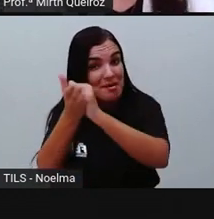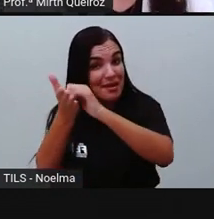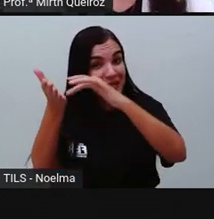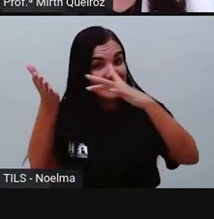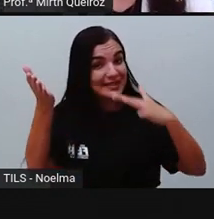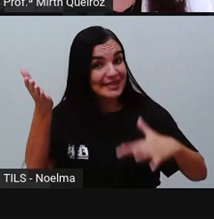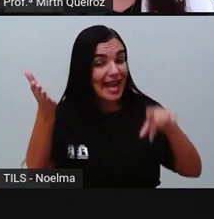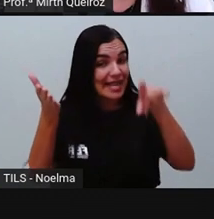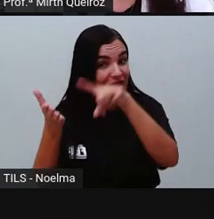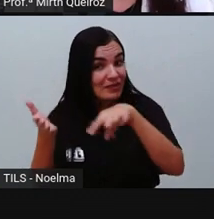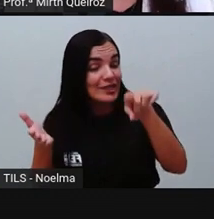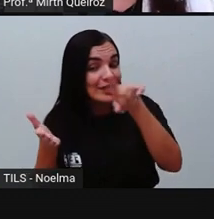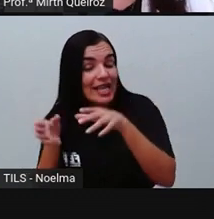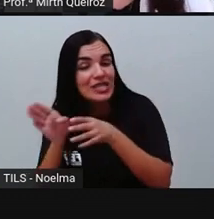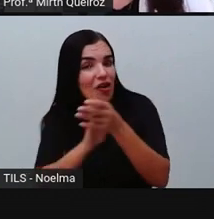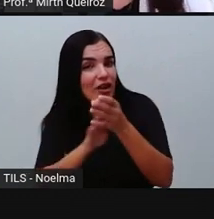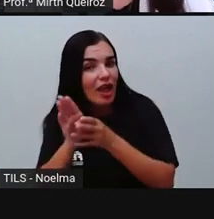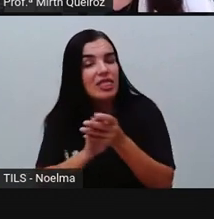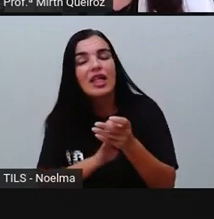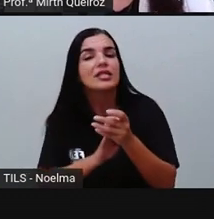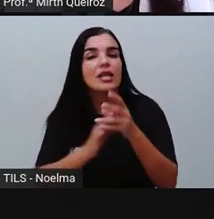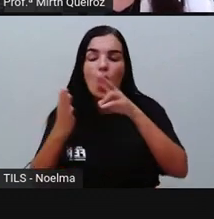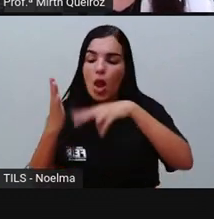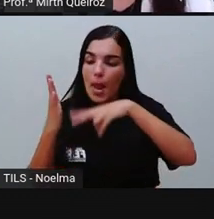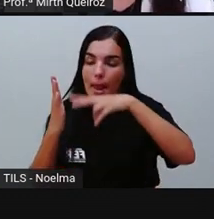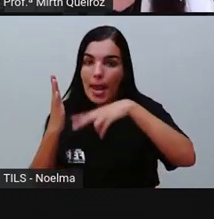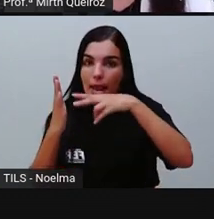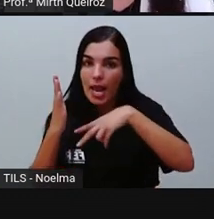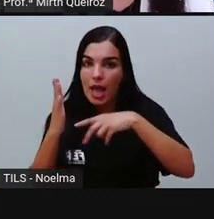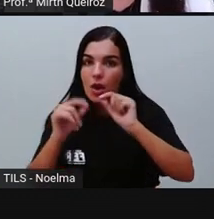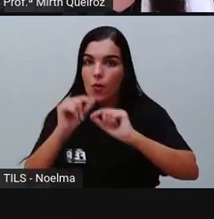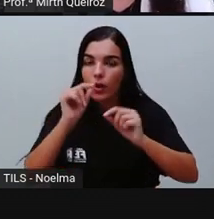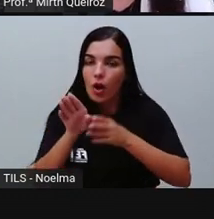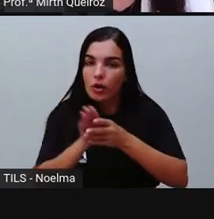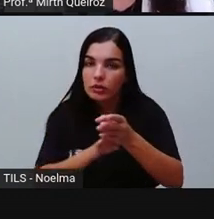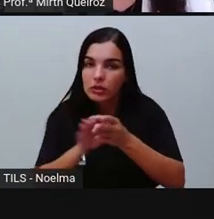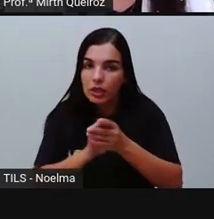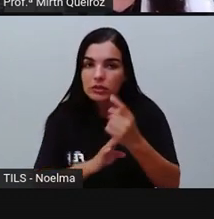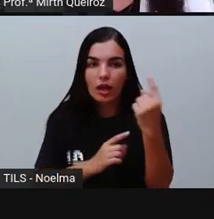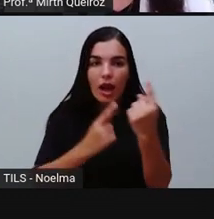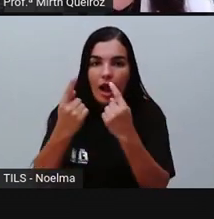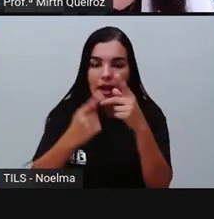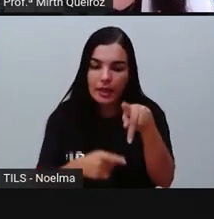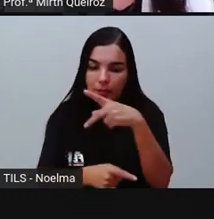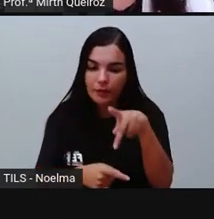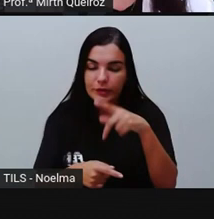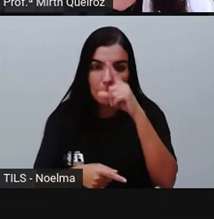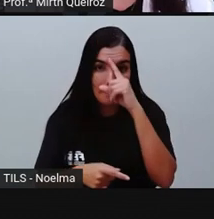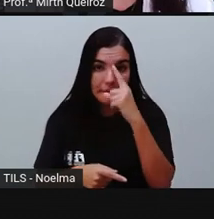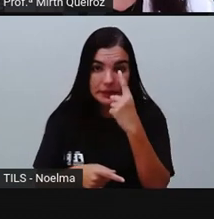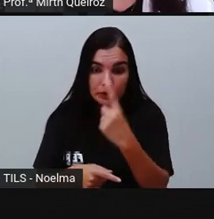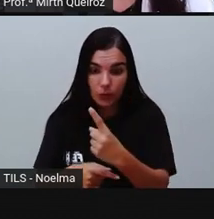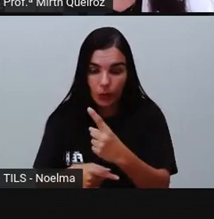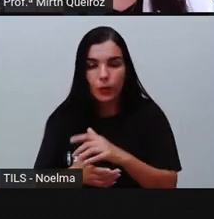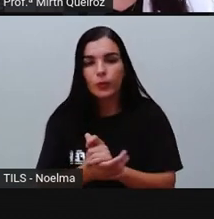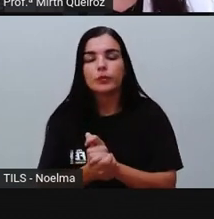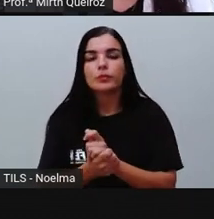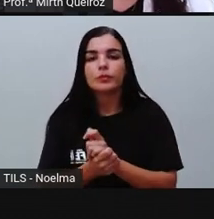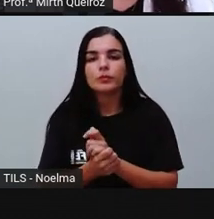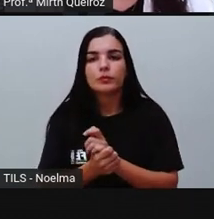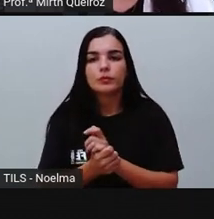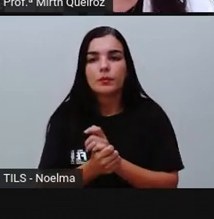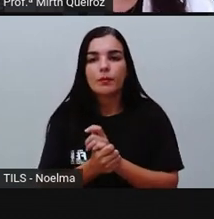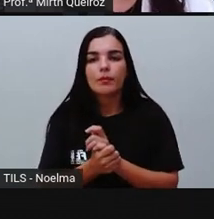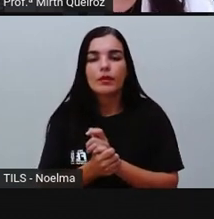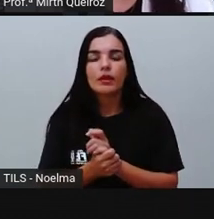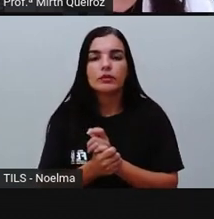percurso pedagógico de vocês, ler direitinho a parte de orientações que foram dadas aí pelos professores de vocês, pelo professor,